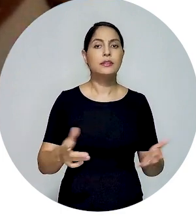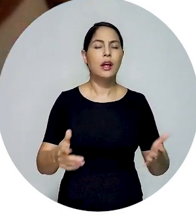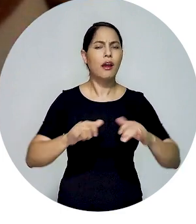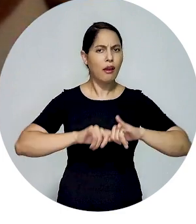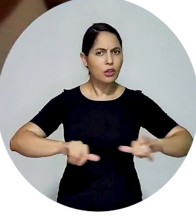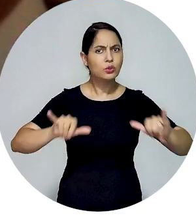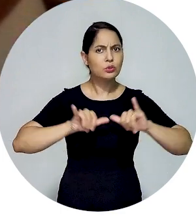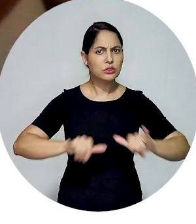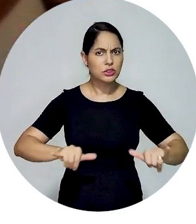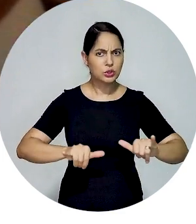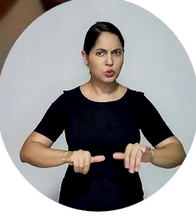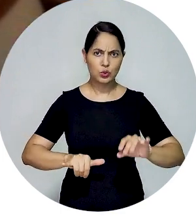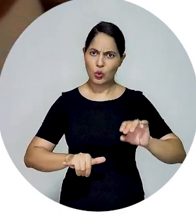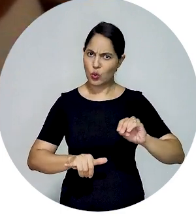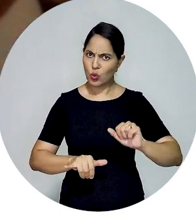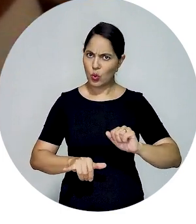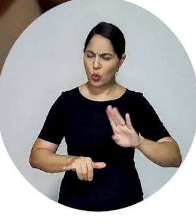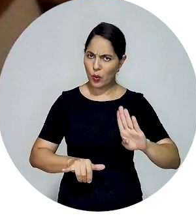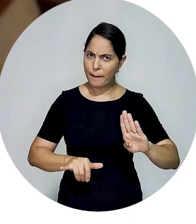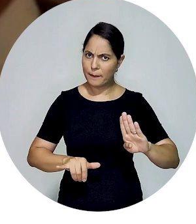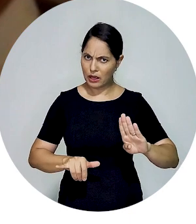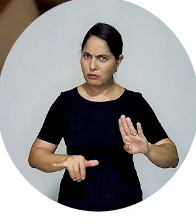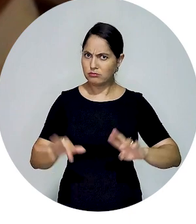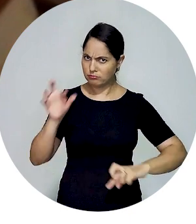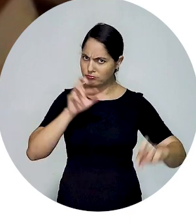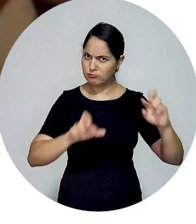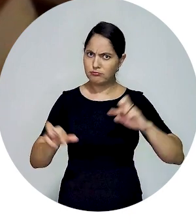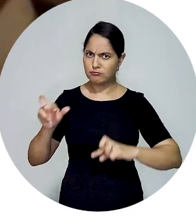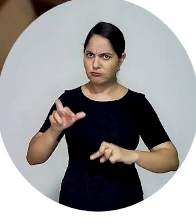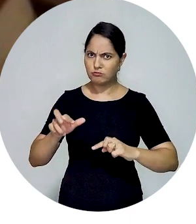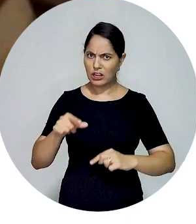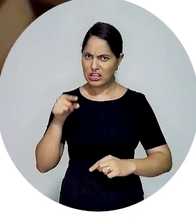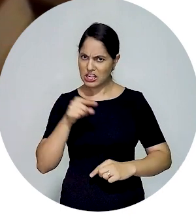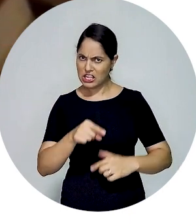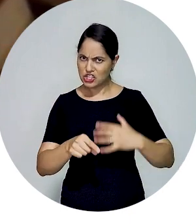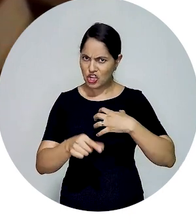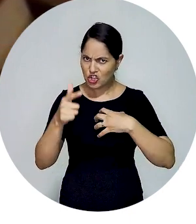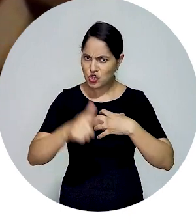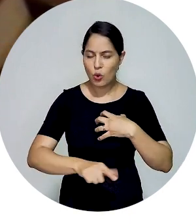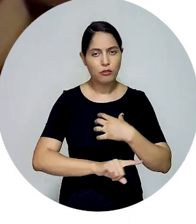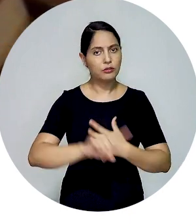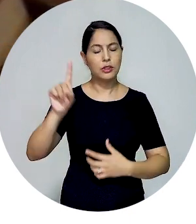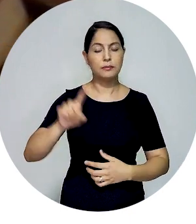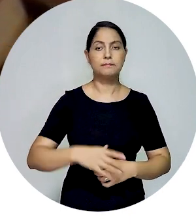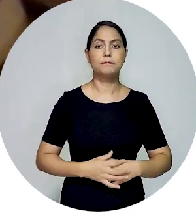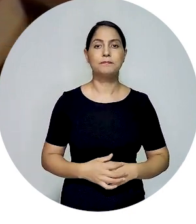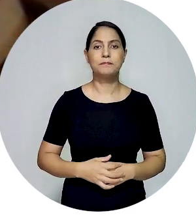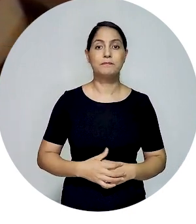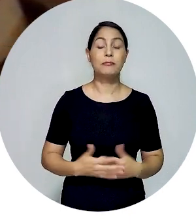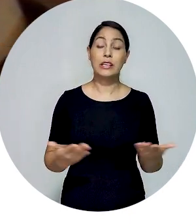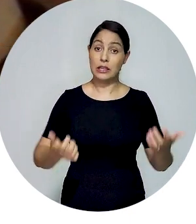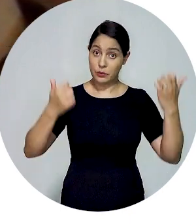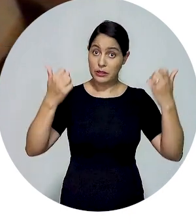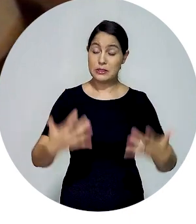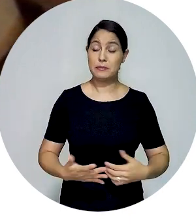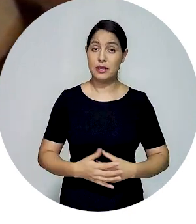destacou a reação conjunta da ordem para que episódios como esse não se repitam. Segundo ele, abre aspas.